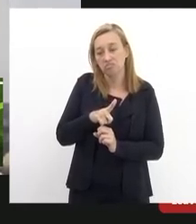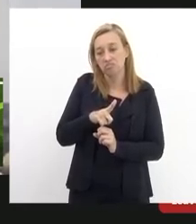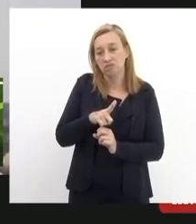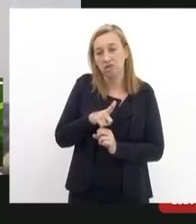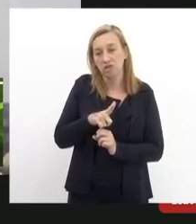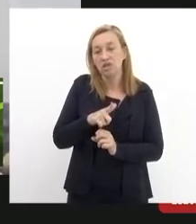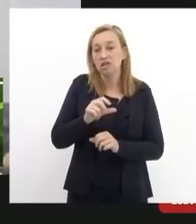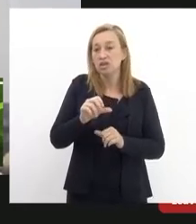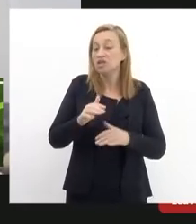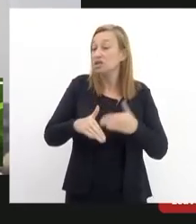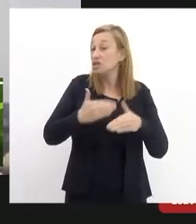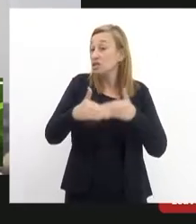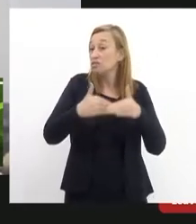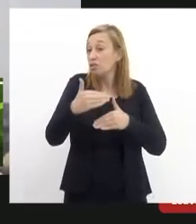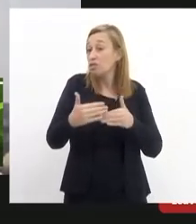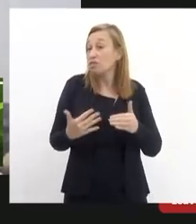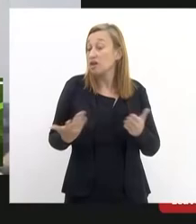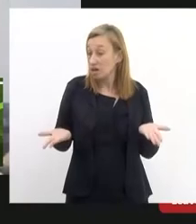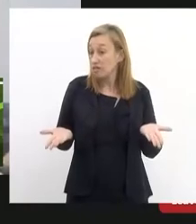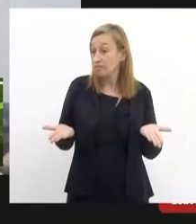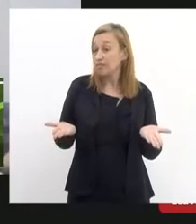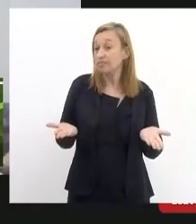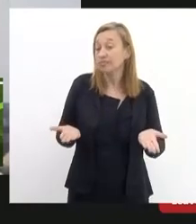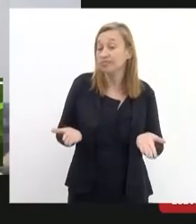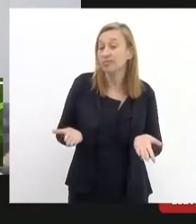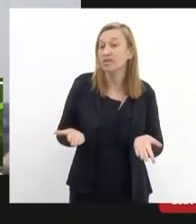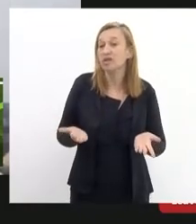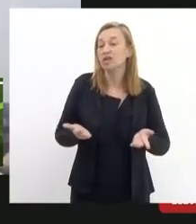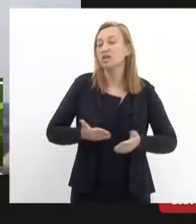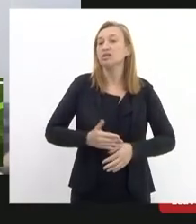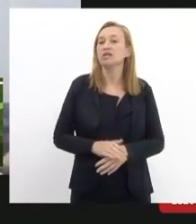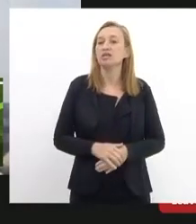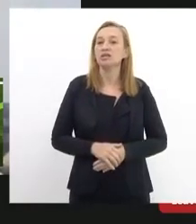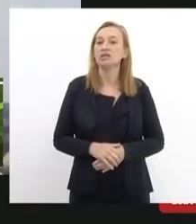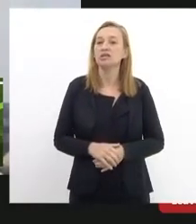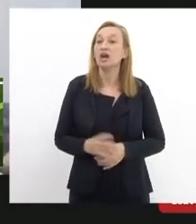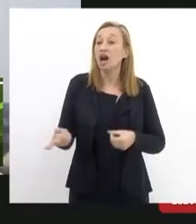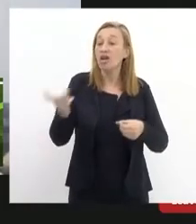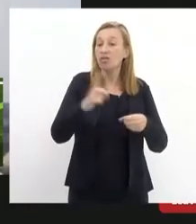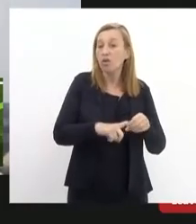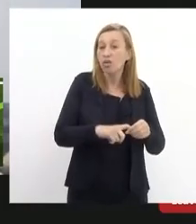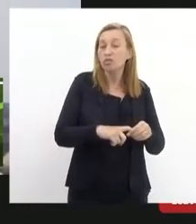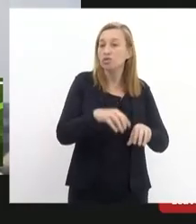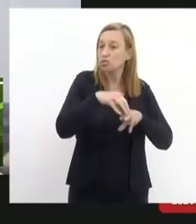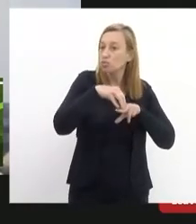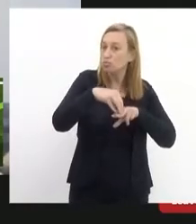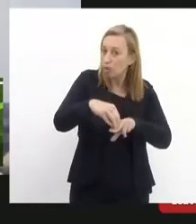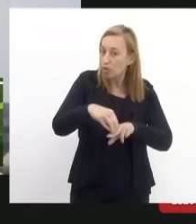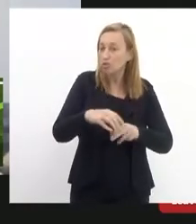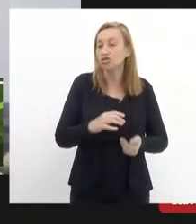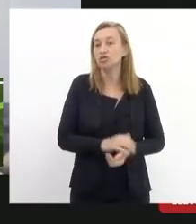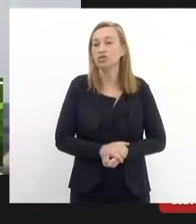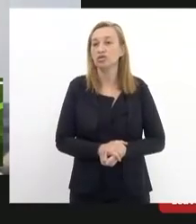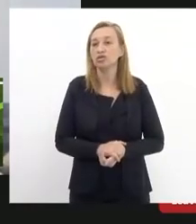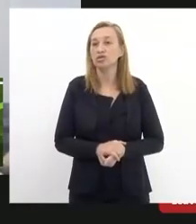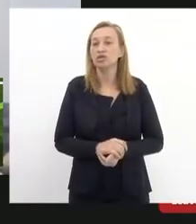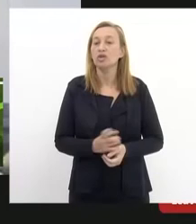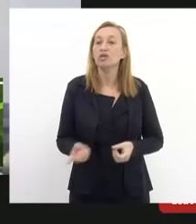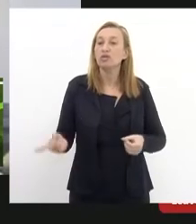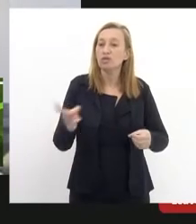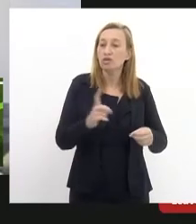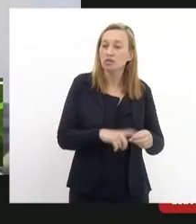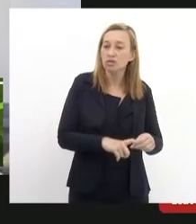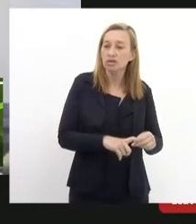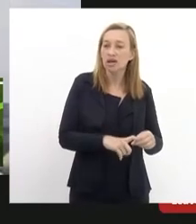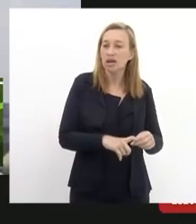que já é muito mas que precisa mais restabelecer na totalidade a volta do bonde precisa voltar o trecho da Paula